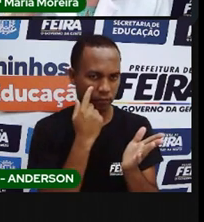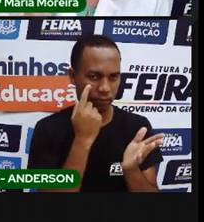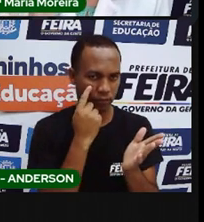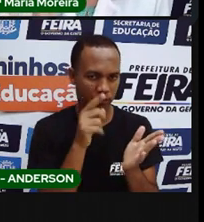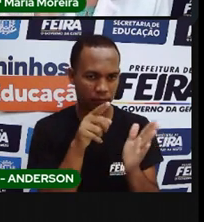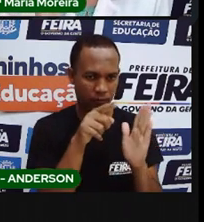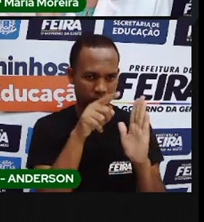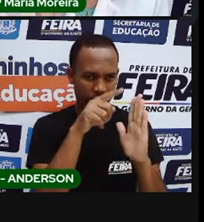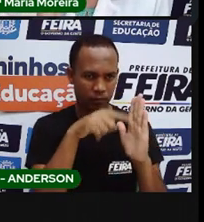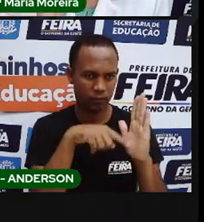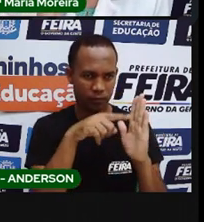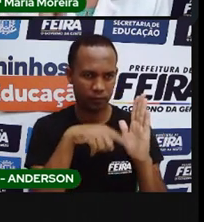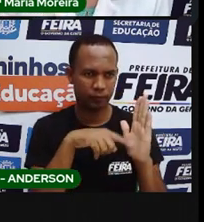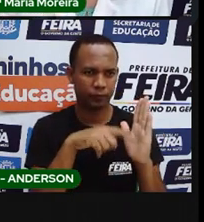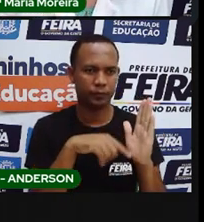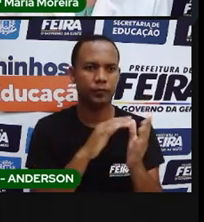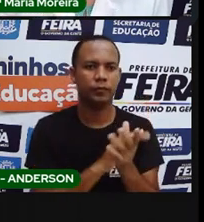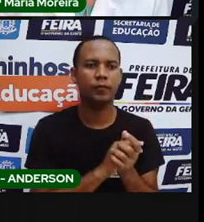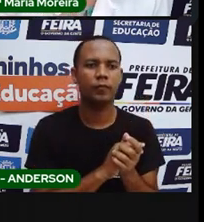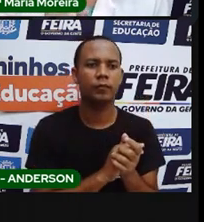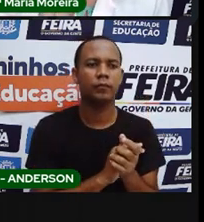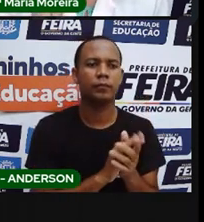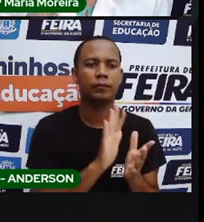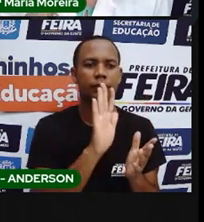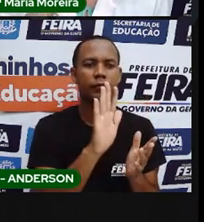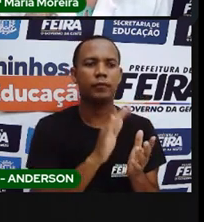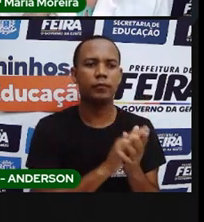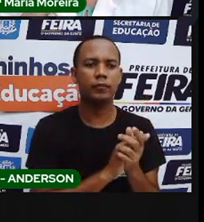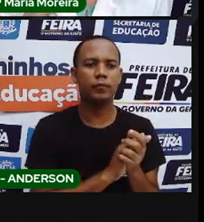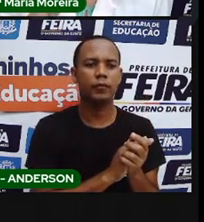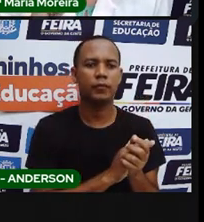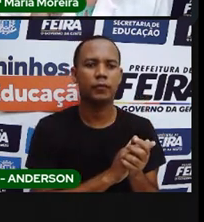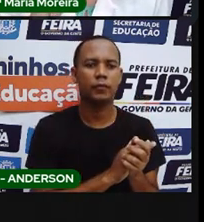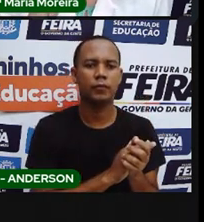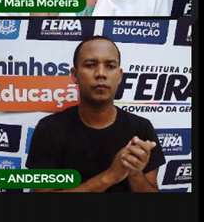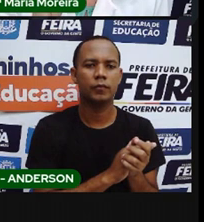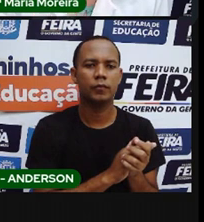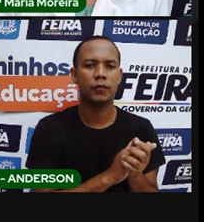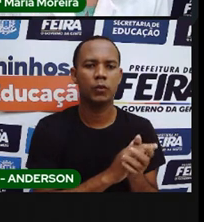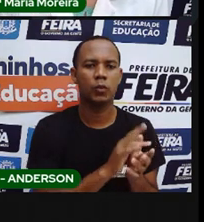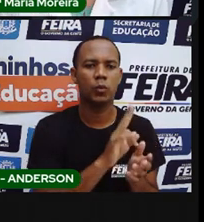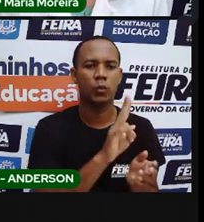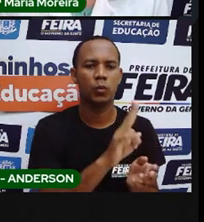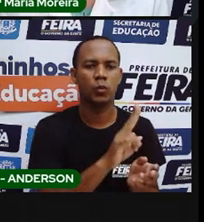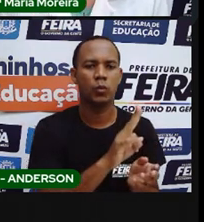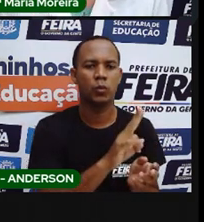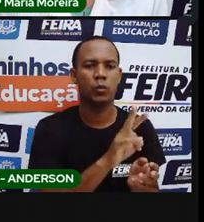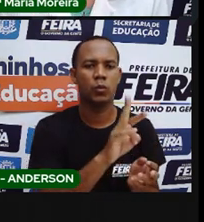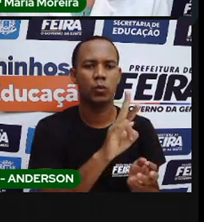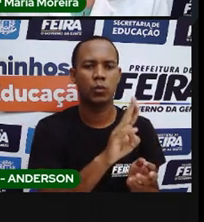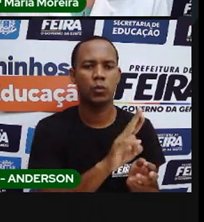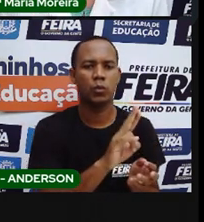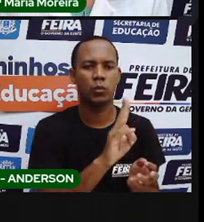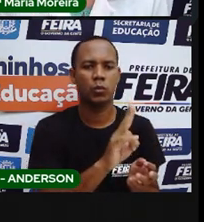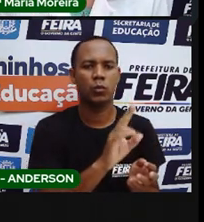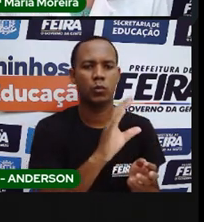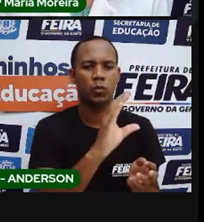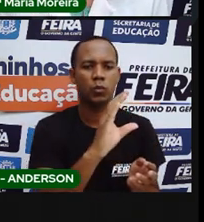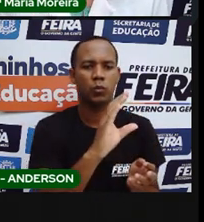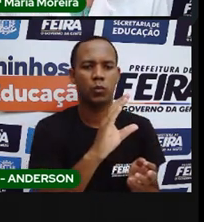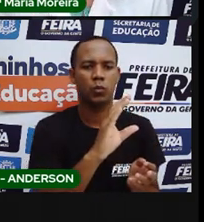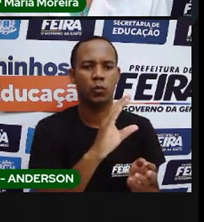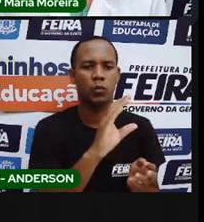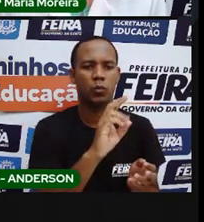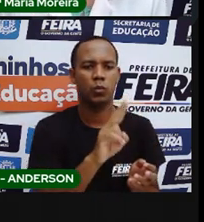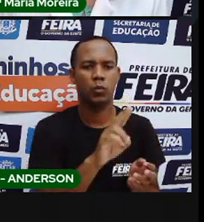coisa de urucum, ele é o nosso colorado, o parânteses que a usa na comida vermelha.